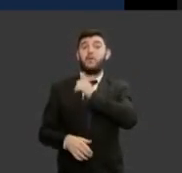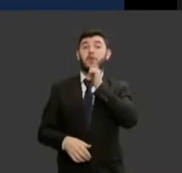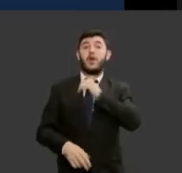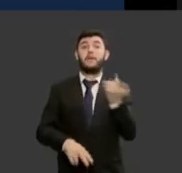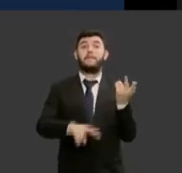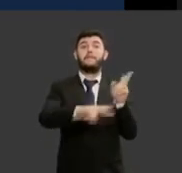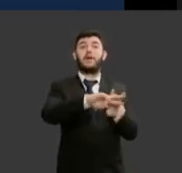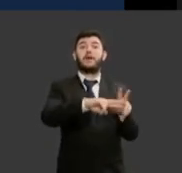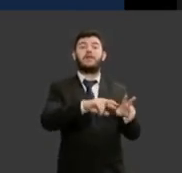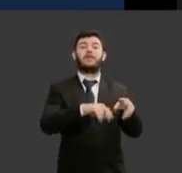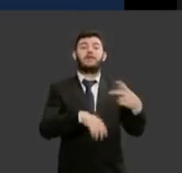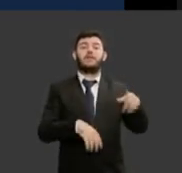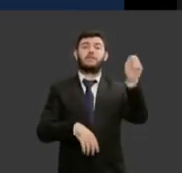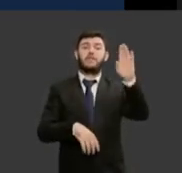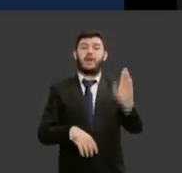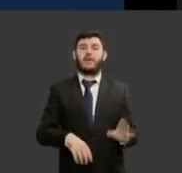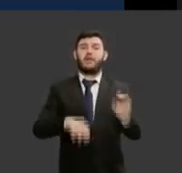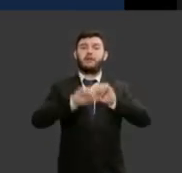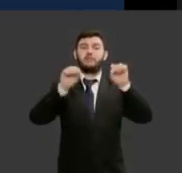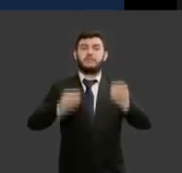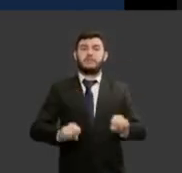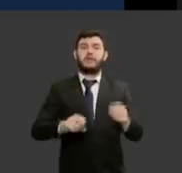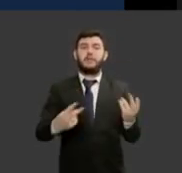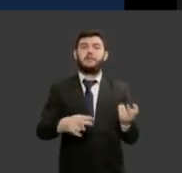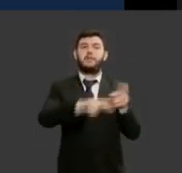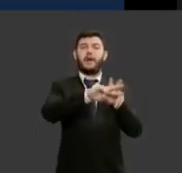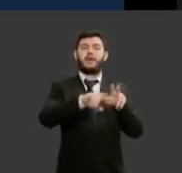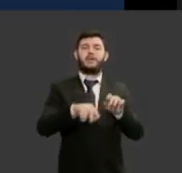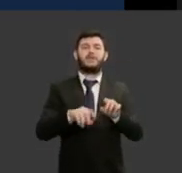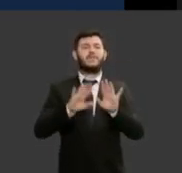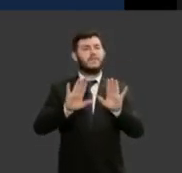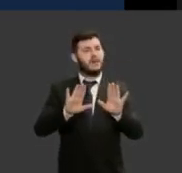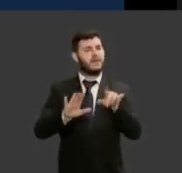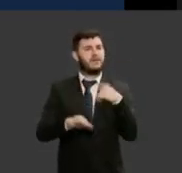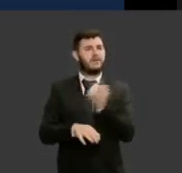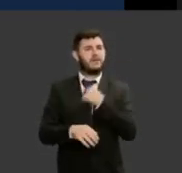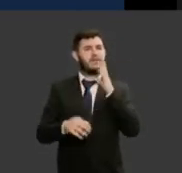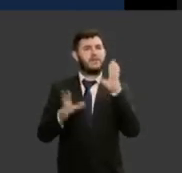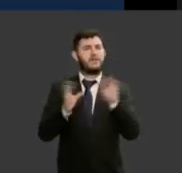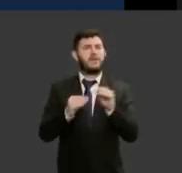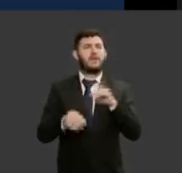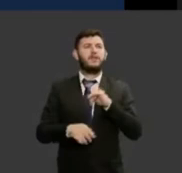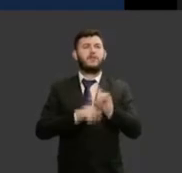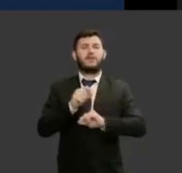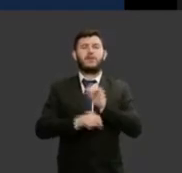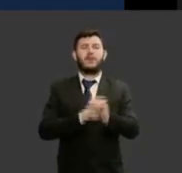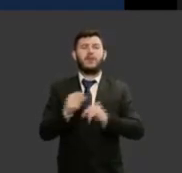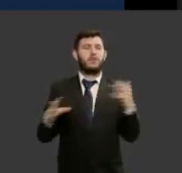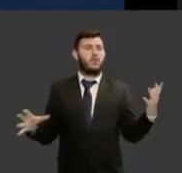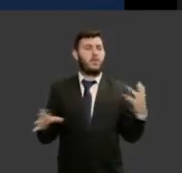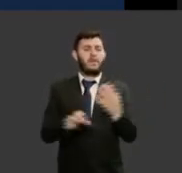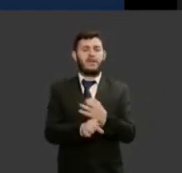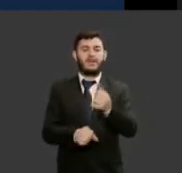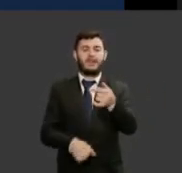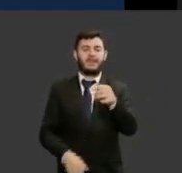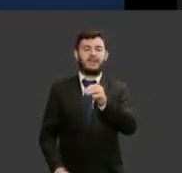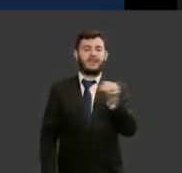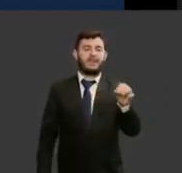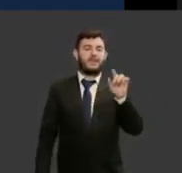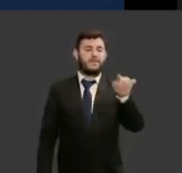penitenciário brasileiro de todo o montante de pessoas presas que soma aproximadamente 700 mil pessoas